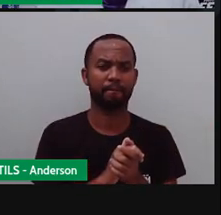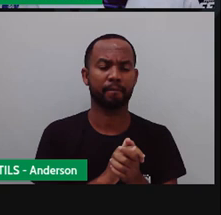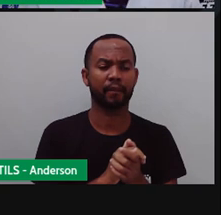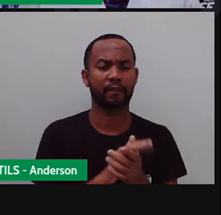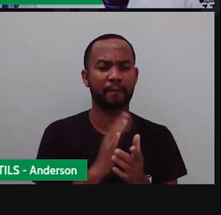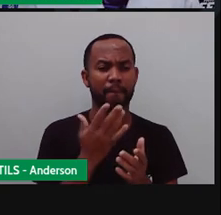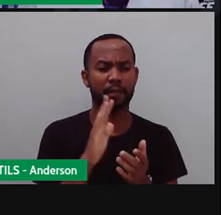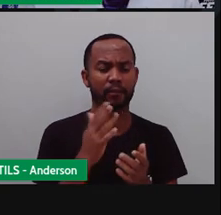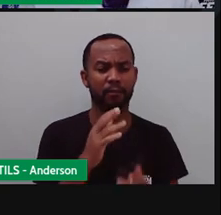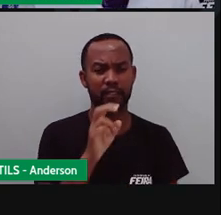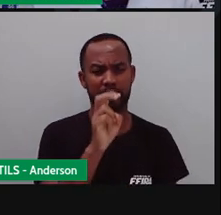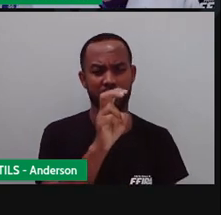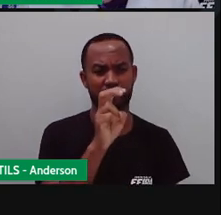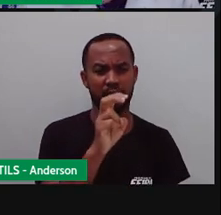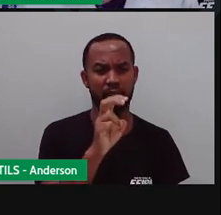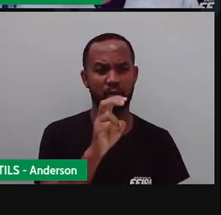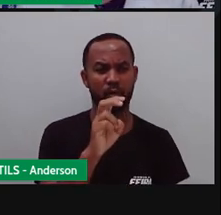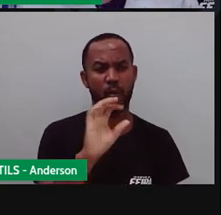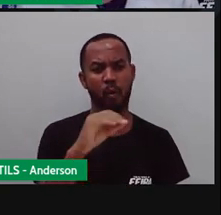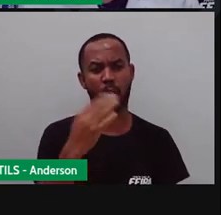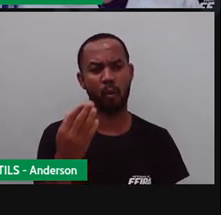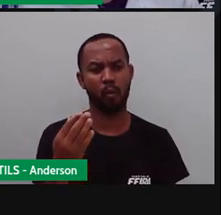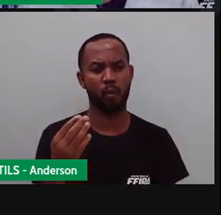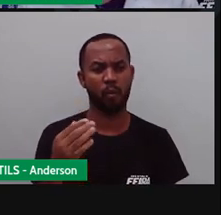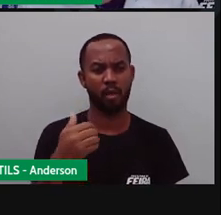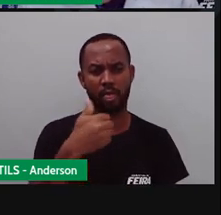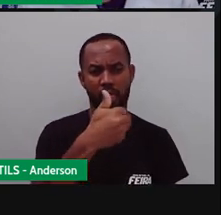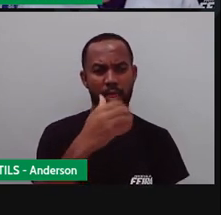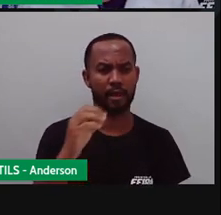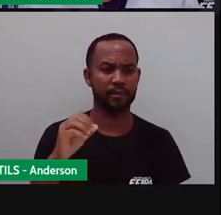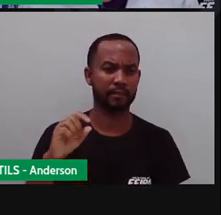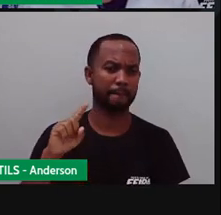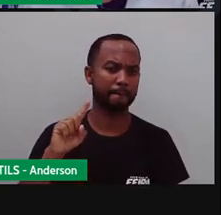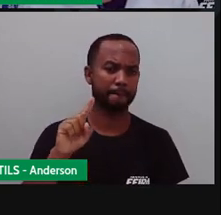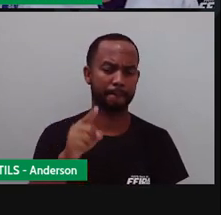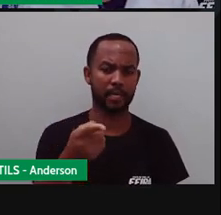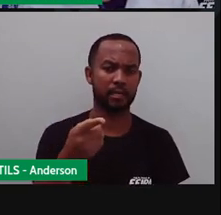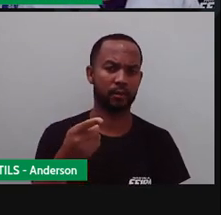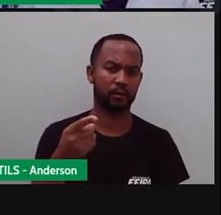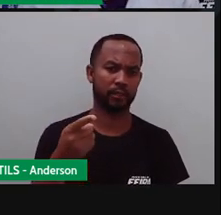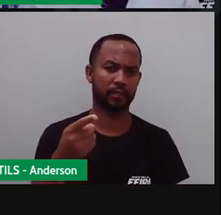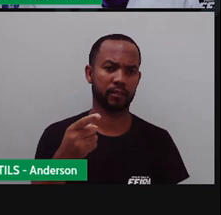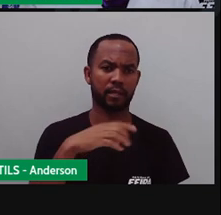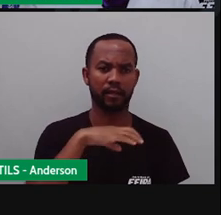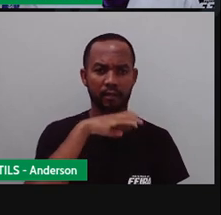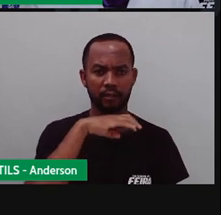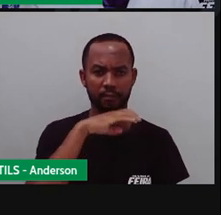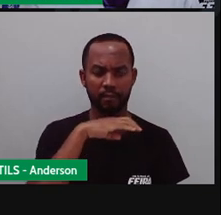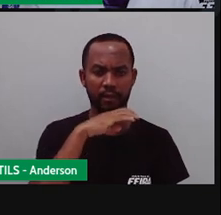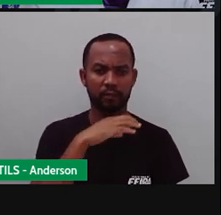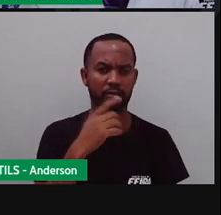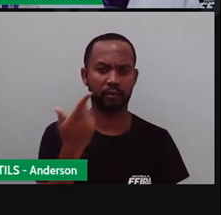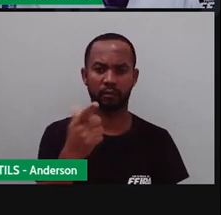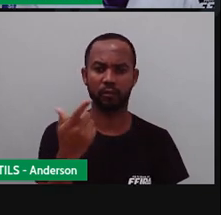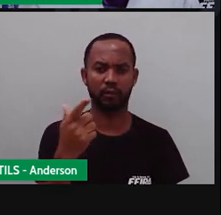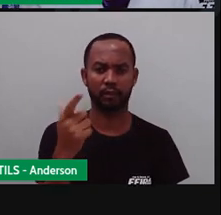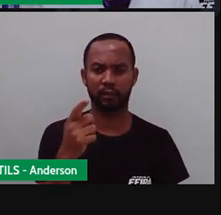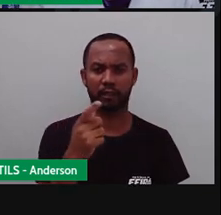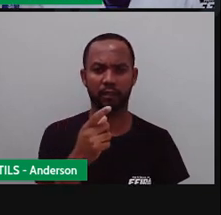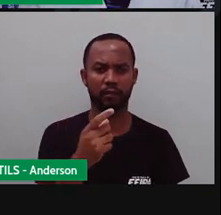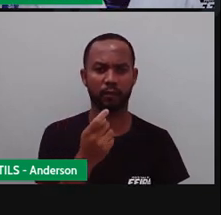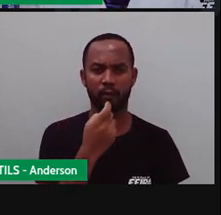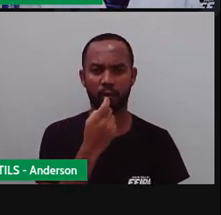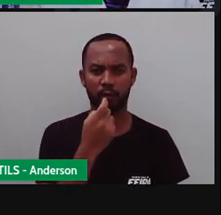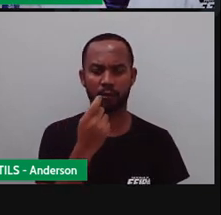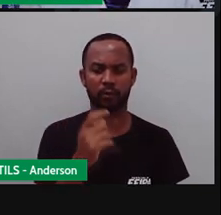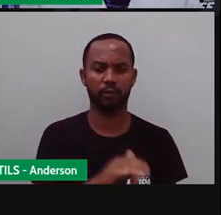5 a 10 milhões. Não é dezena, não é centena, não é milhar. É milhões